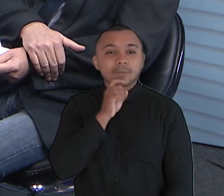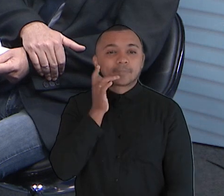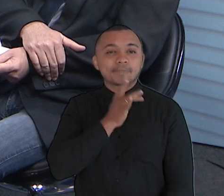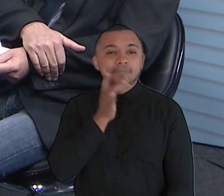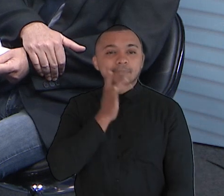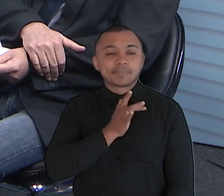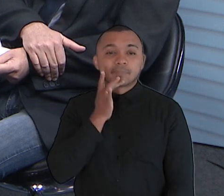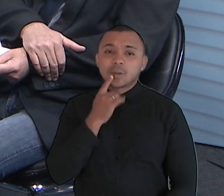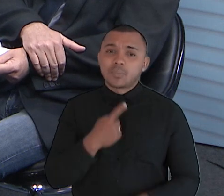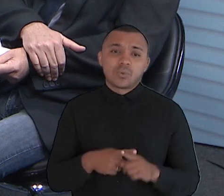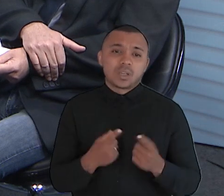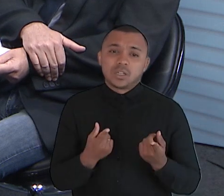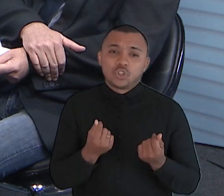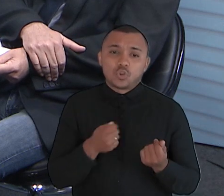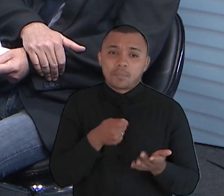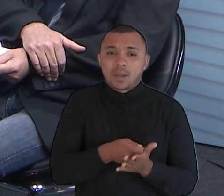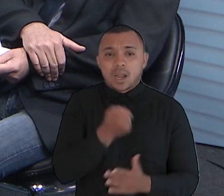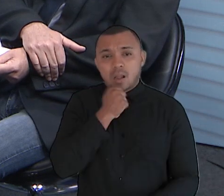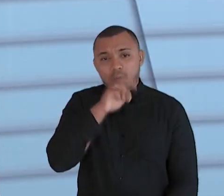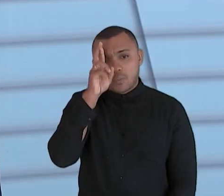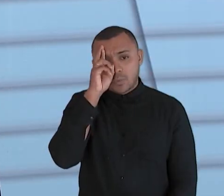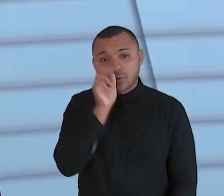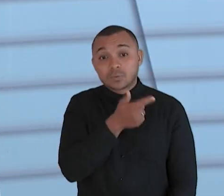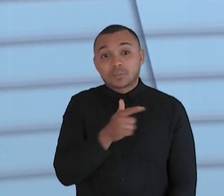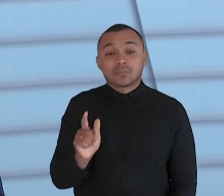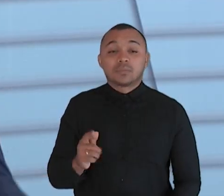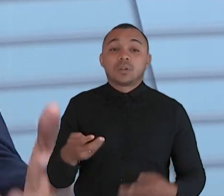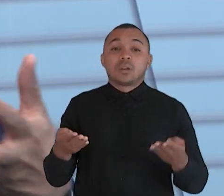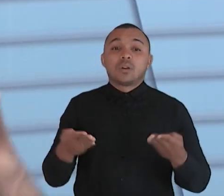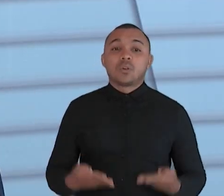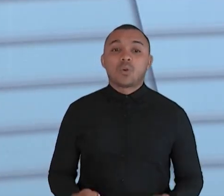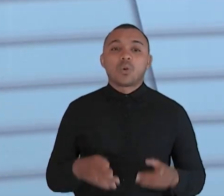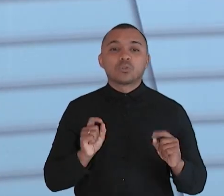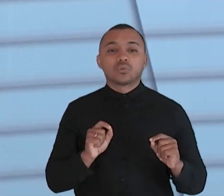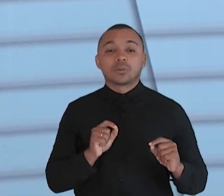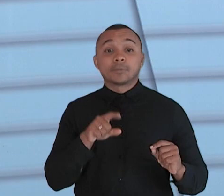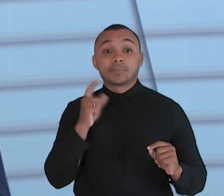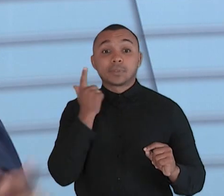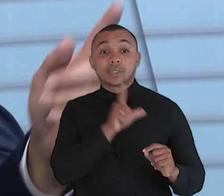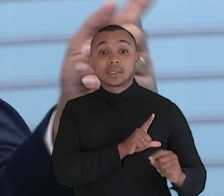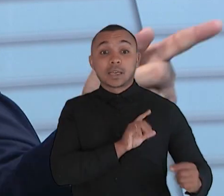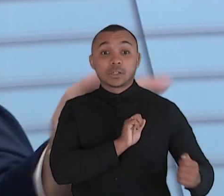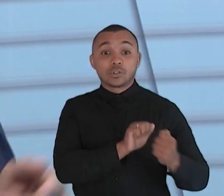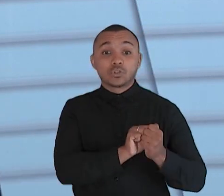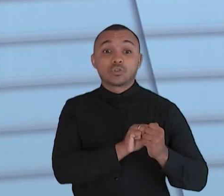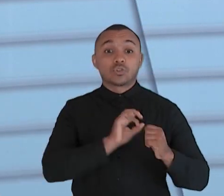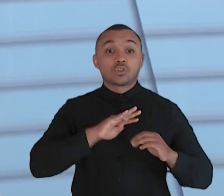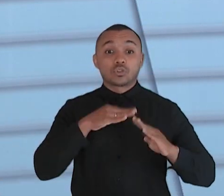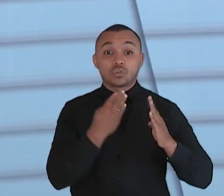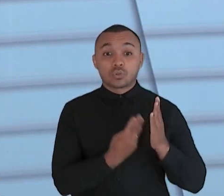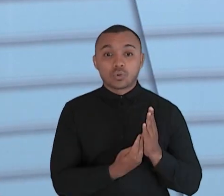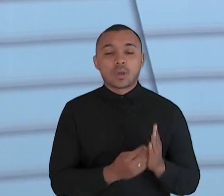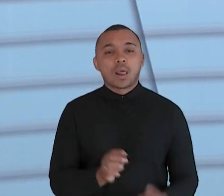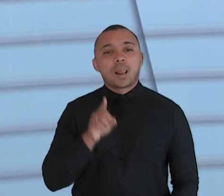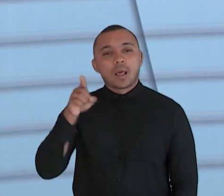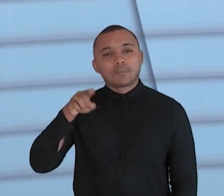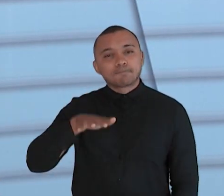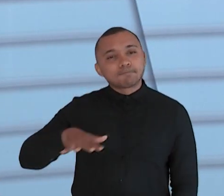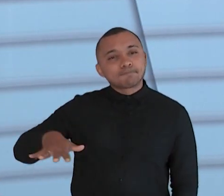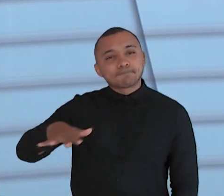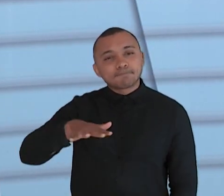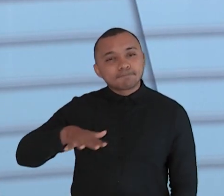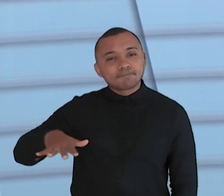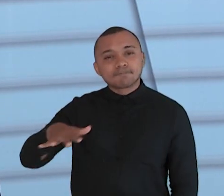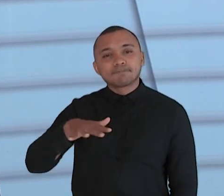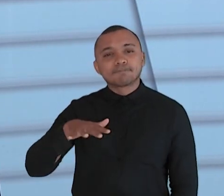Então, era uma coisa muito difícil. Hoje, nós temos essa aproximação da escola. Tem uma escola lá no bairro que eu moro,